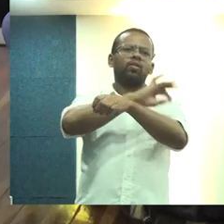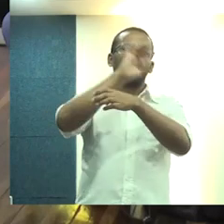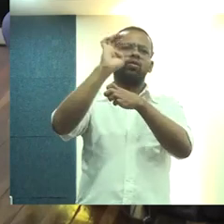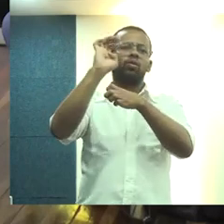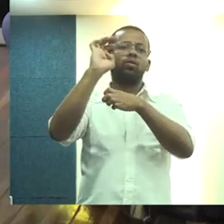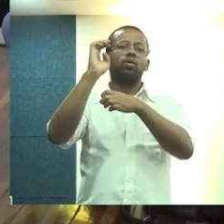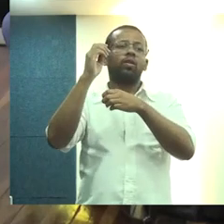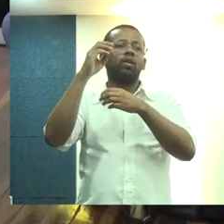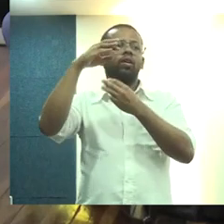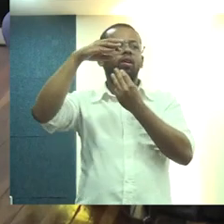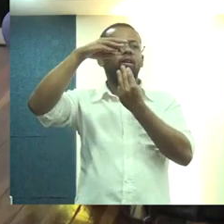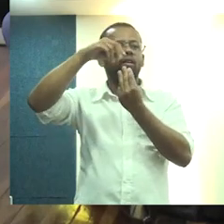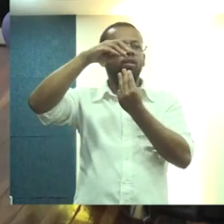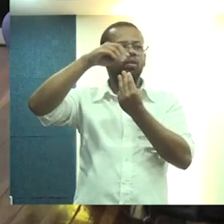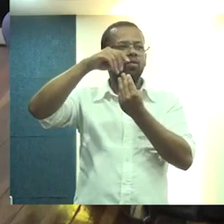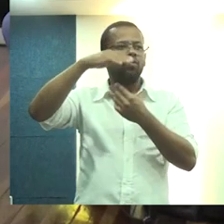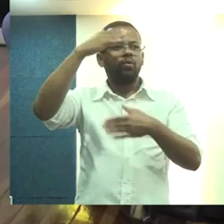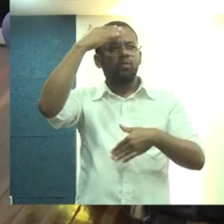obrigada.